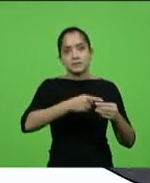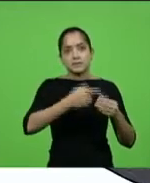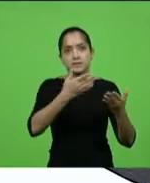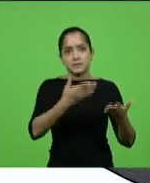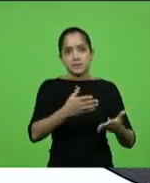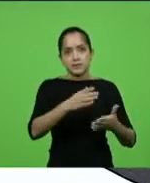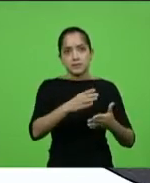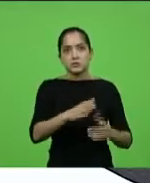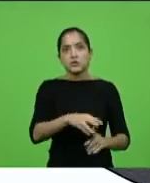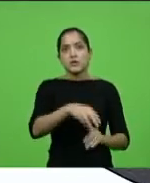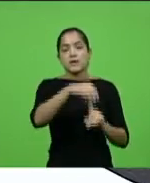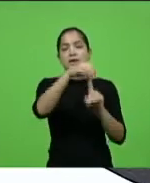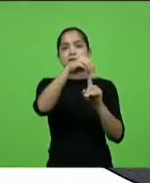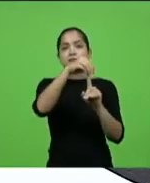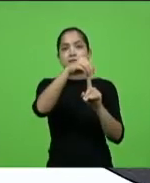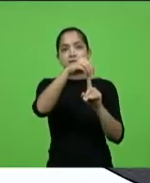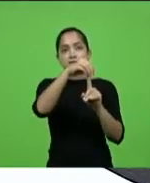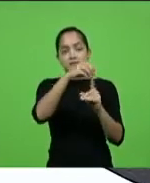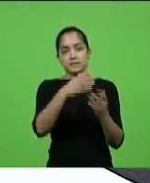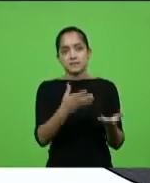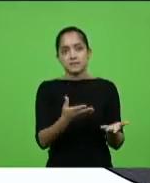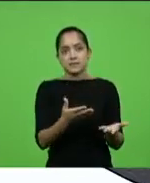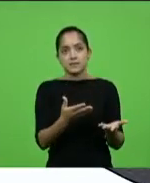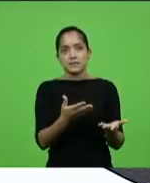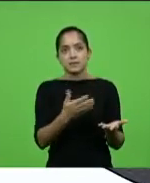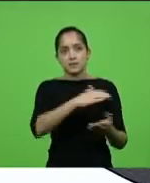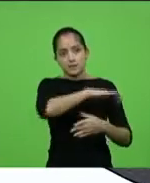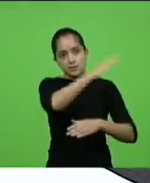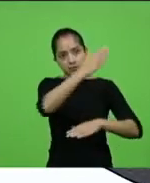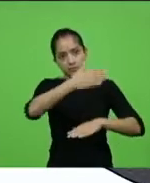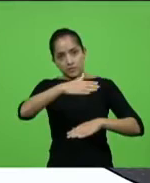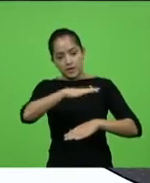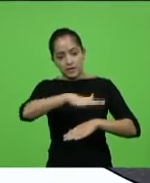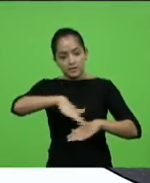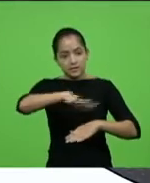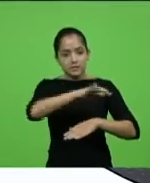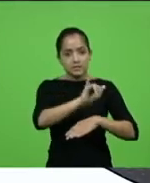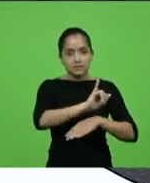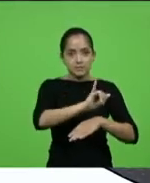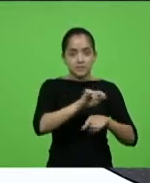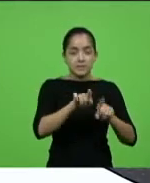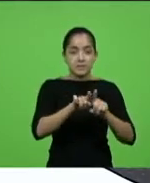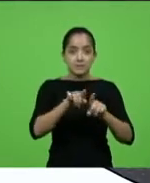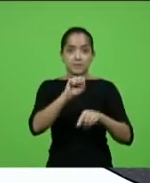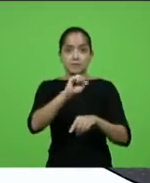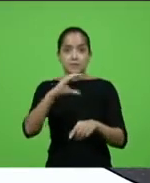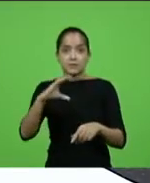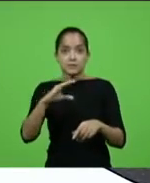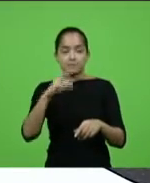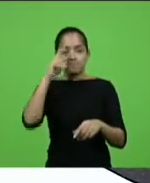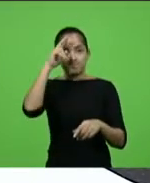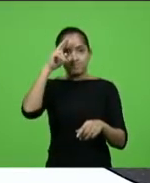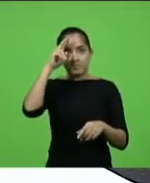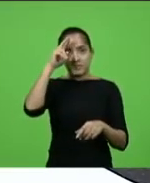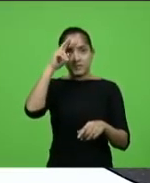referência não apenas para o Vale do Itajaí, e mais para Santa Catarina, tem uma história